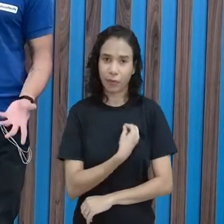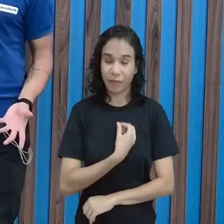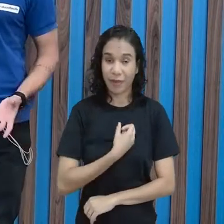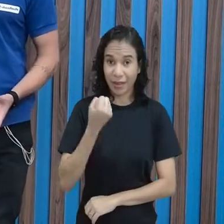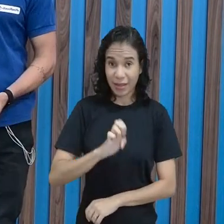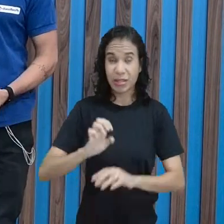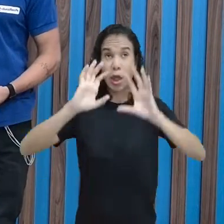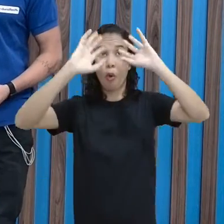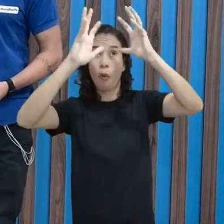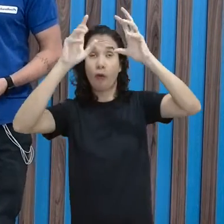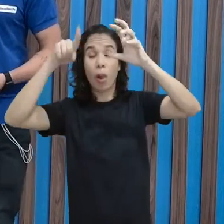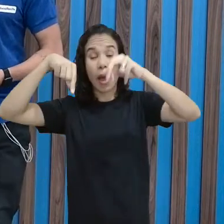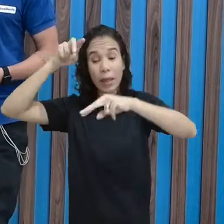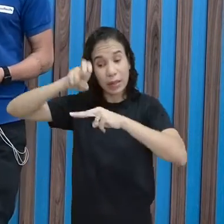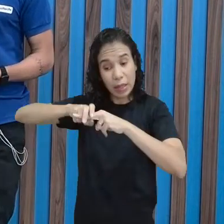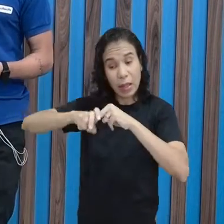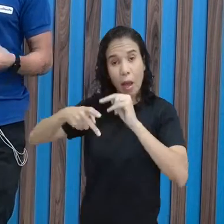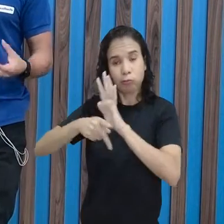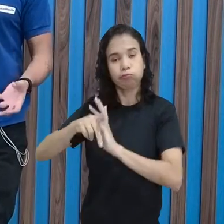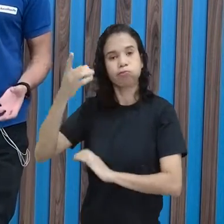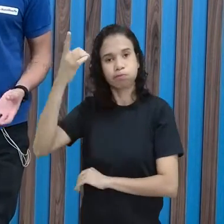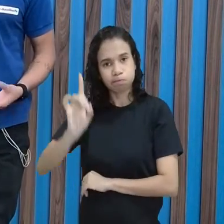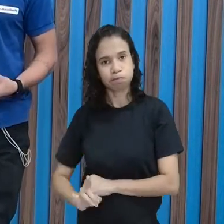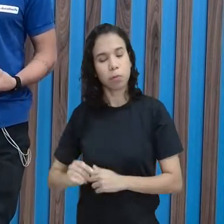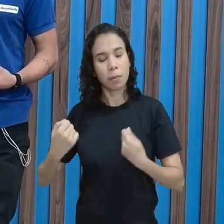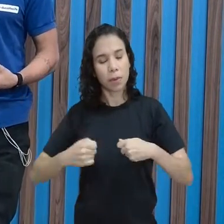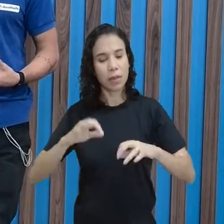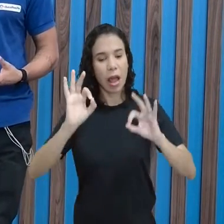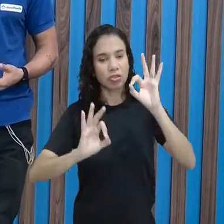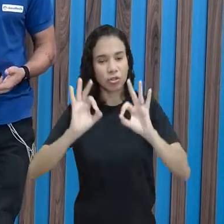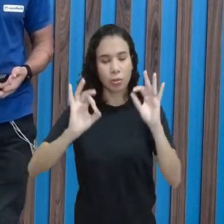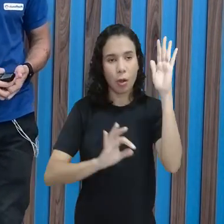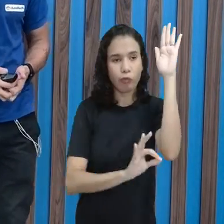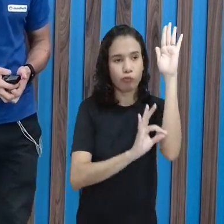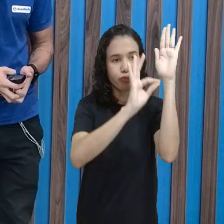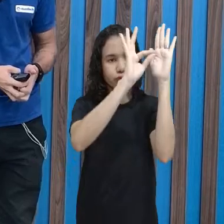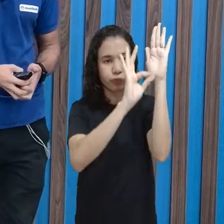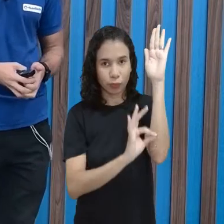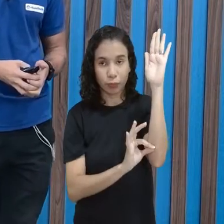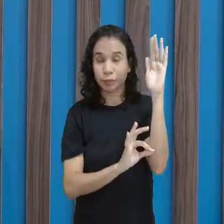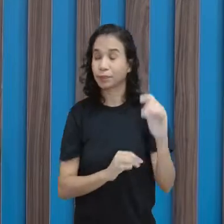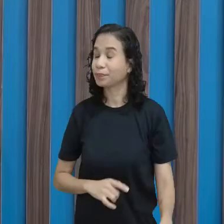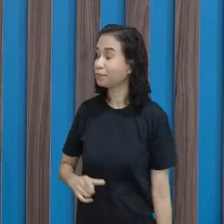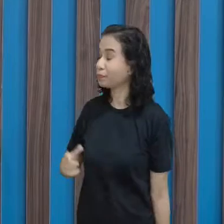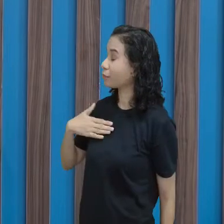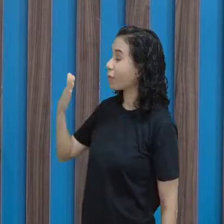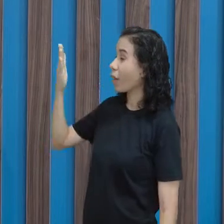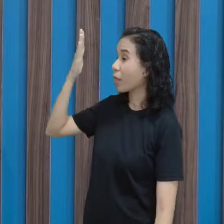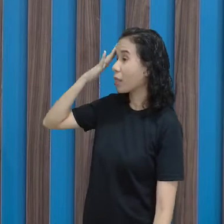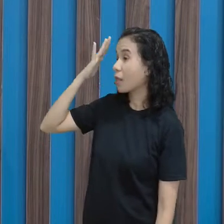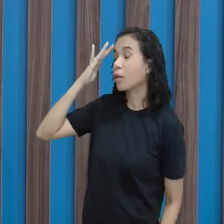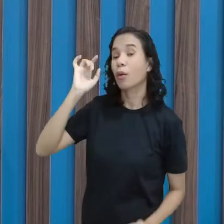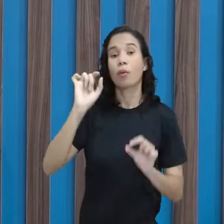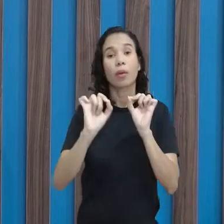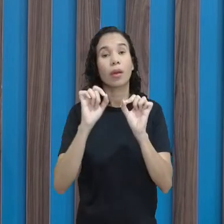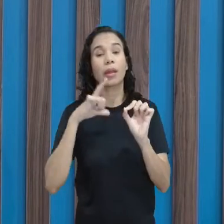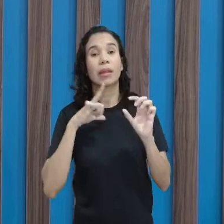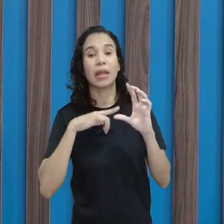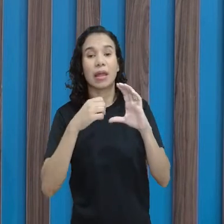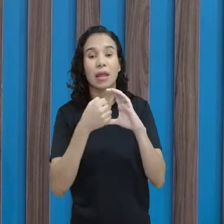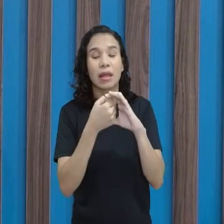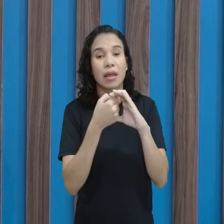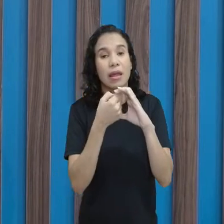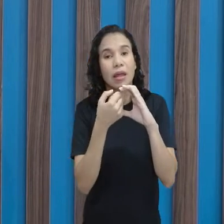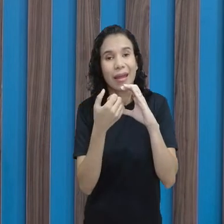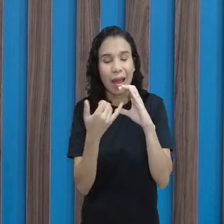tem essa alteração aí da rede, pra que o esporte, ele seja possível de acontecer. da sua aula? É que ele tem que, podem ter características